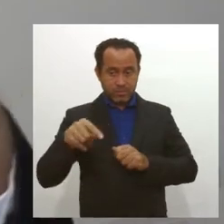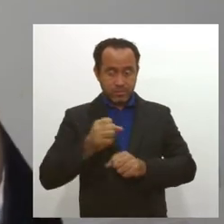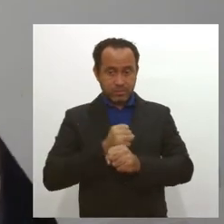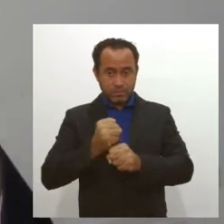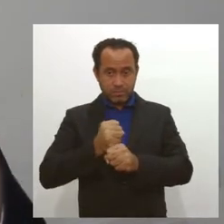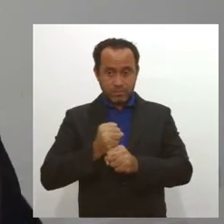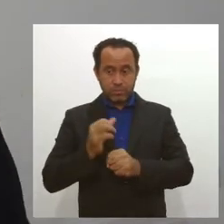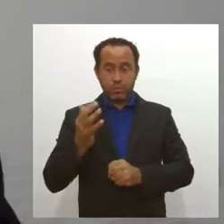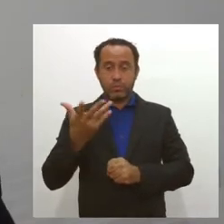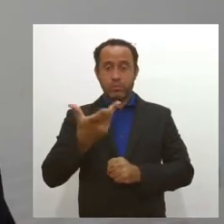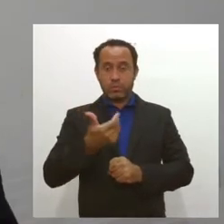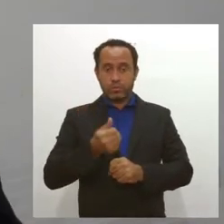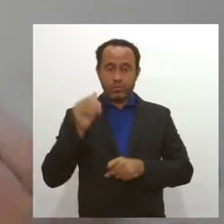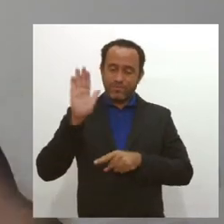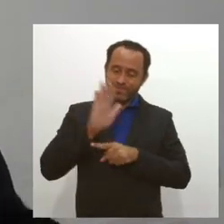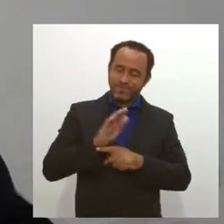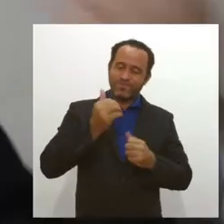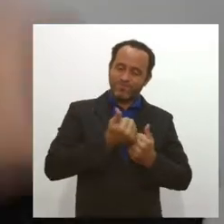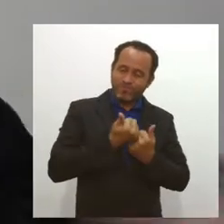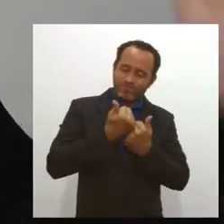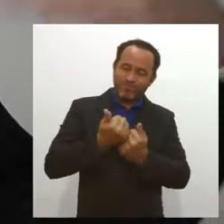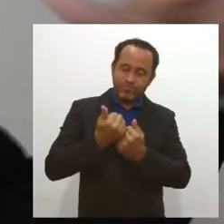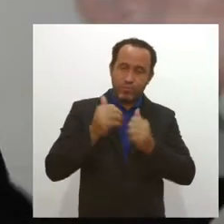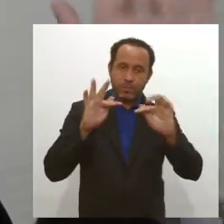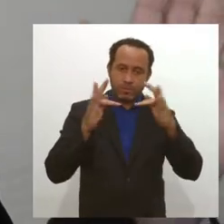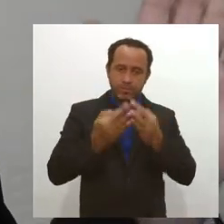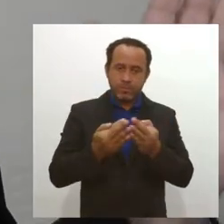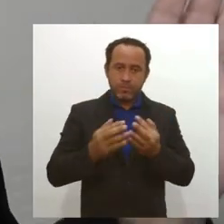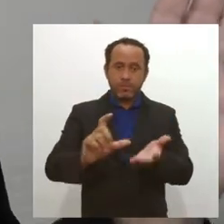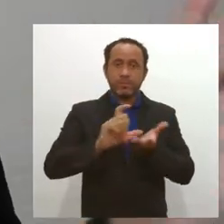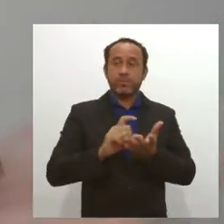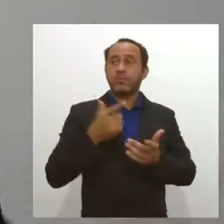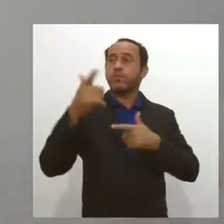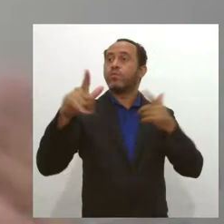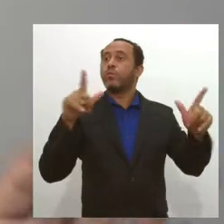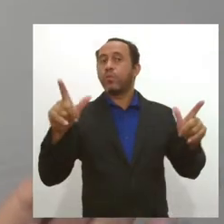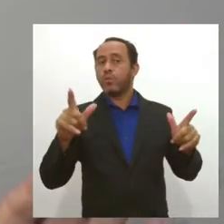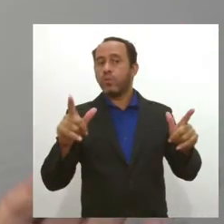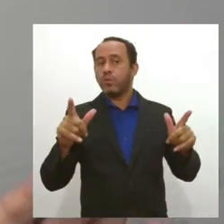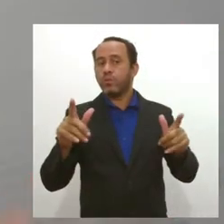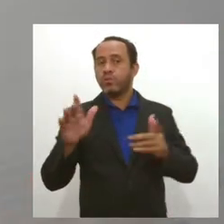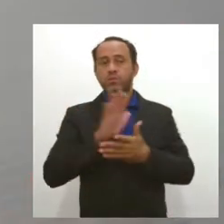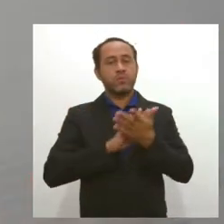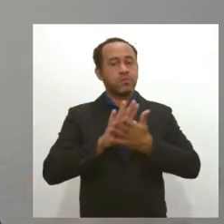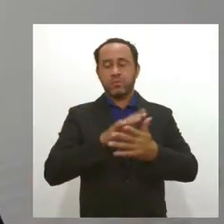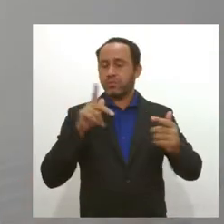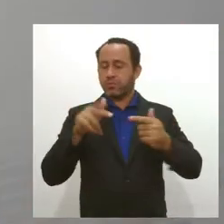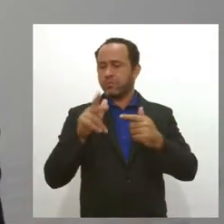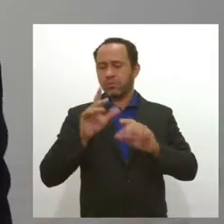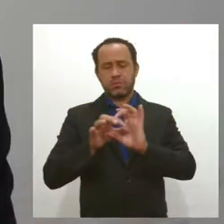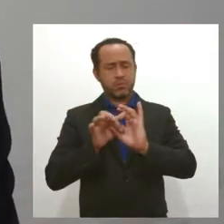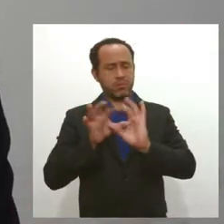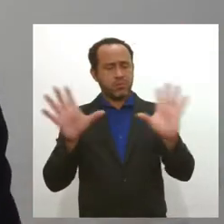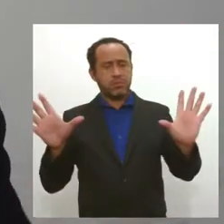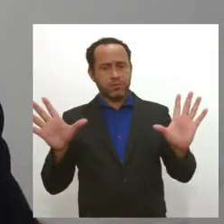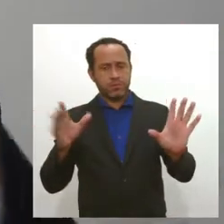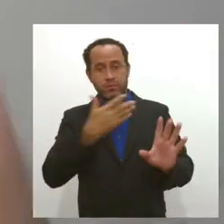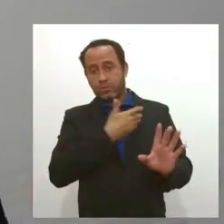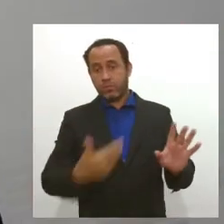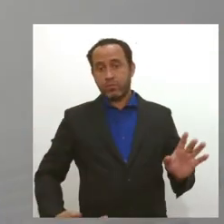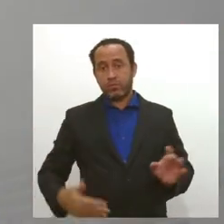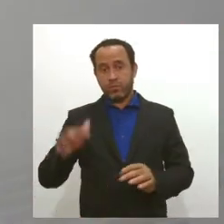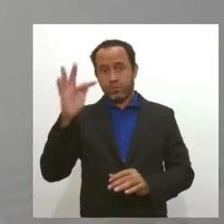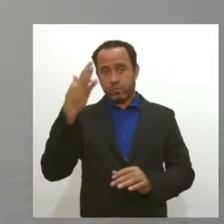forma de apoio àquelas famílias que já estão recebendo outras ações. Nada impede. Se recebe o governo federal,